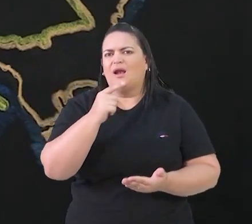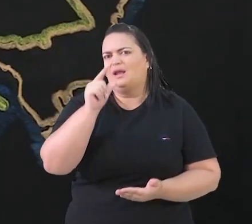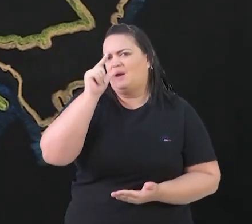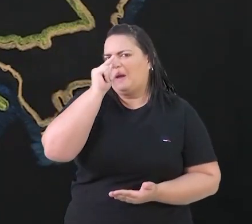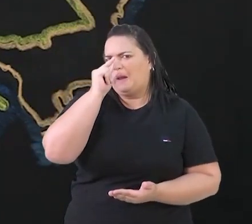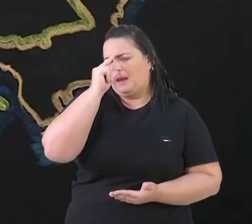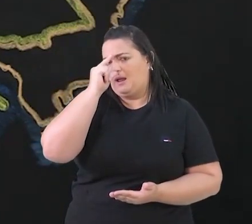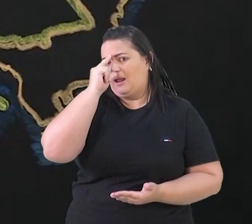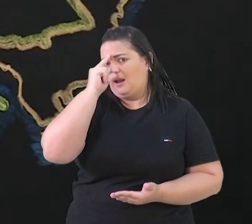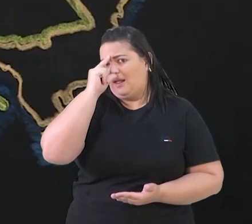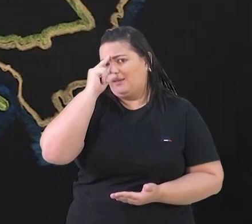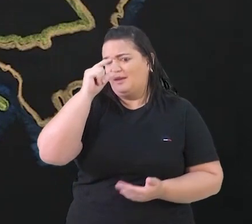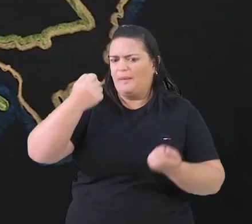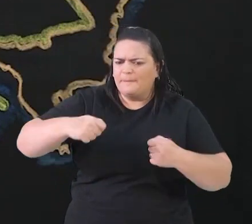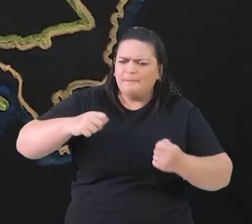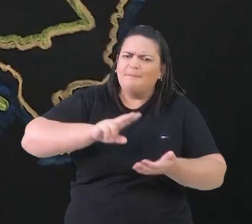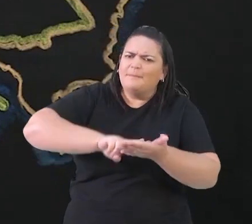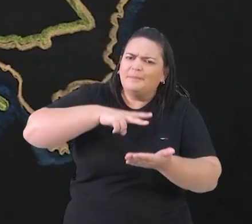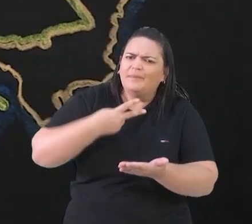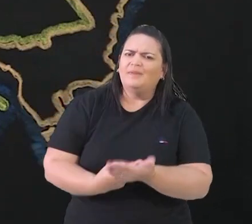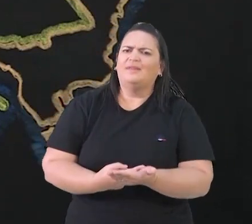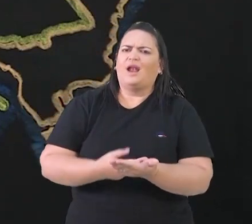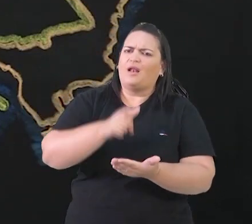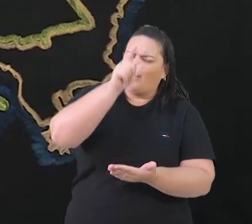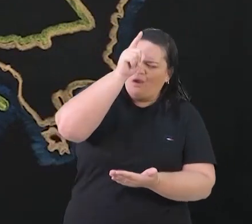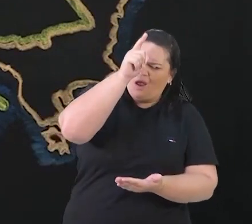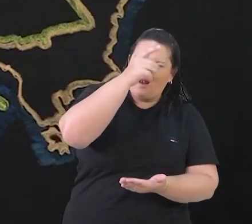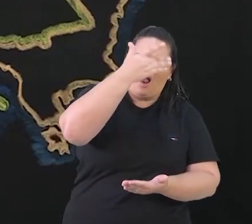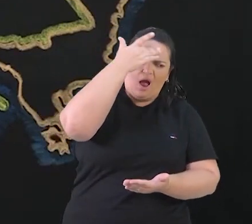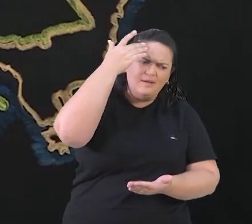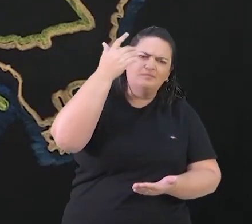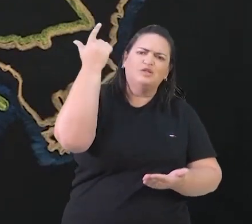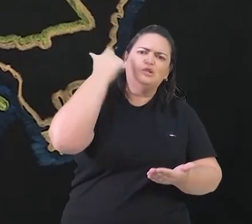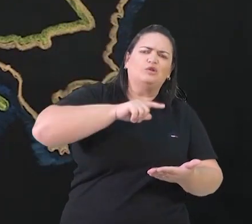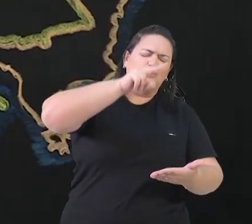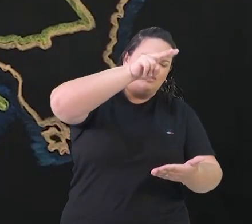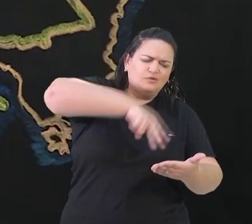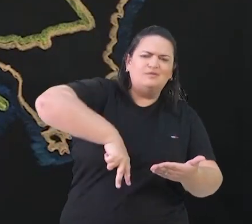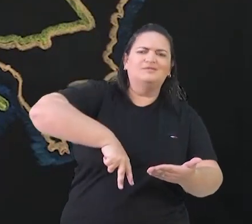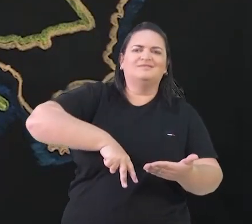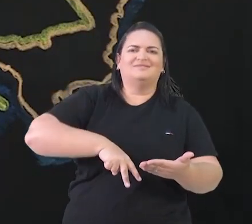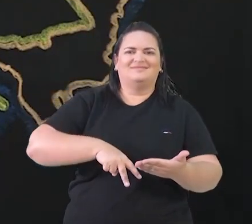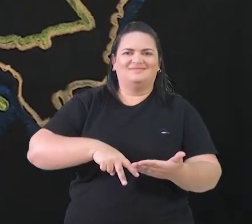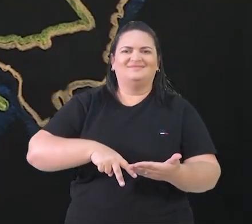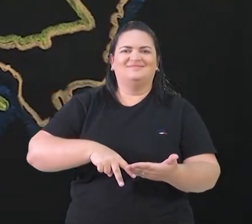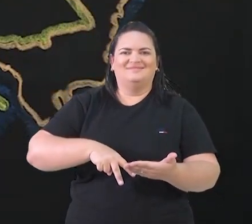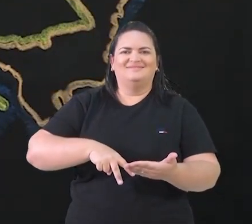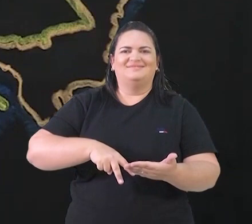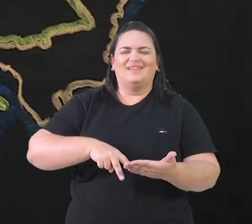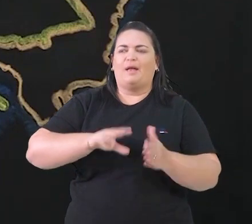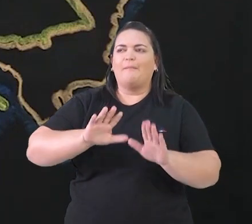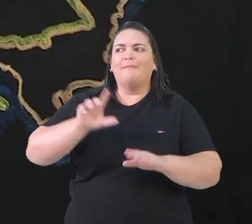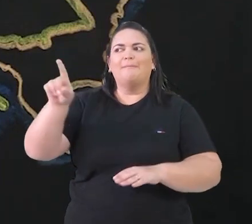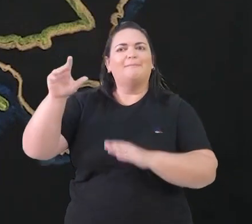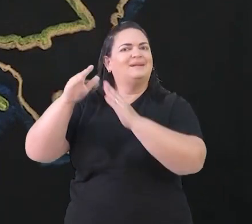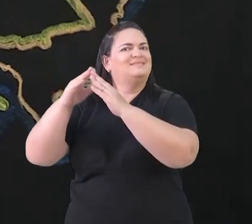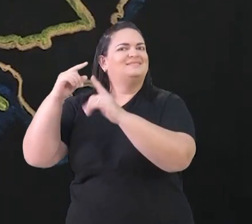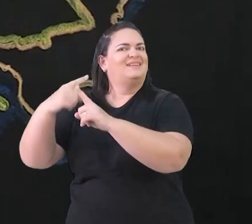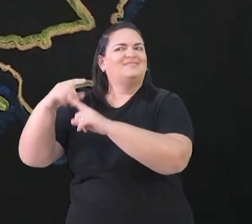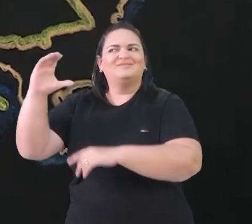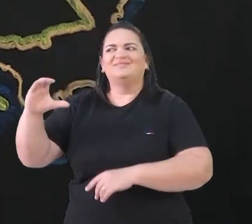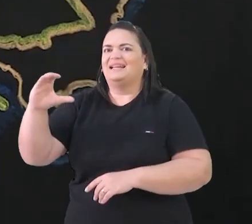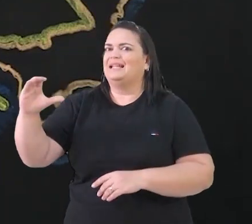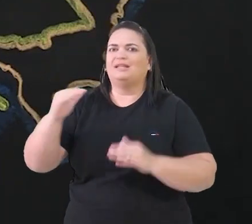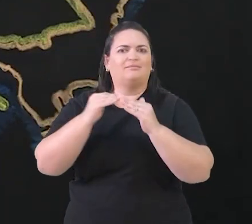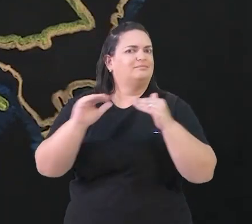traduzidas para as pessoas lerem e interpretarem livremente aquilo que entendiam de sua leitura, o que em geral não acontecia, porque era a